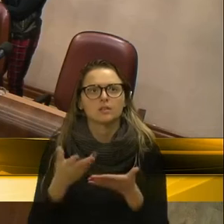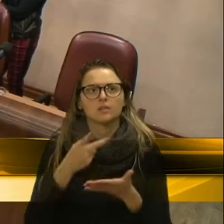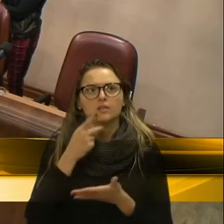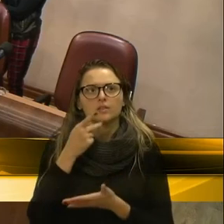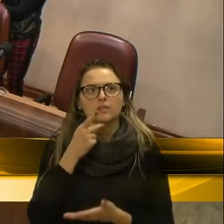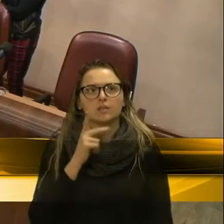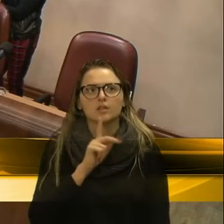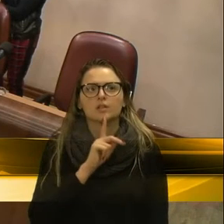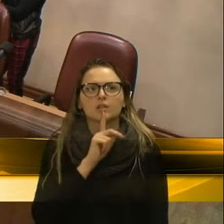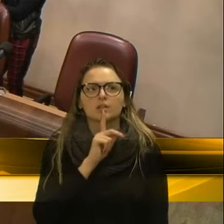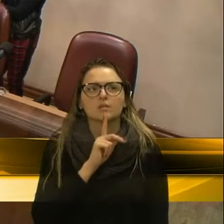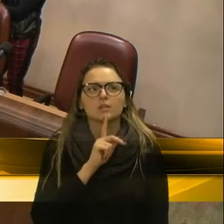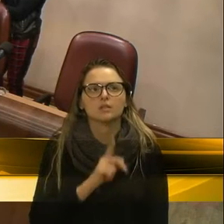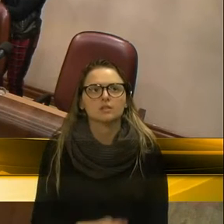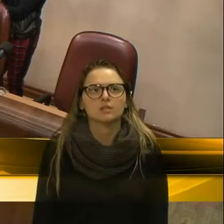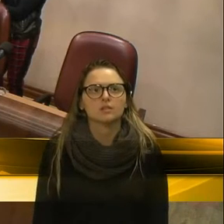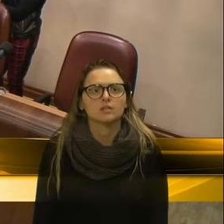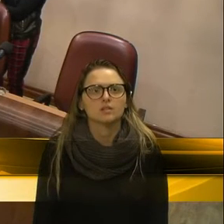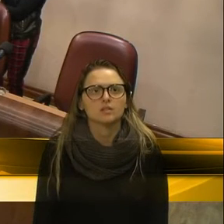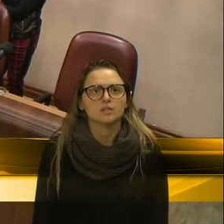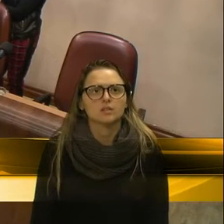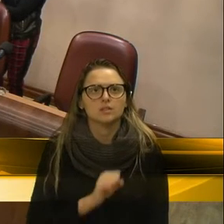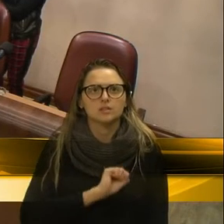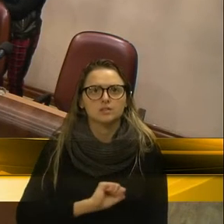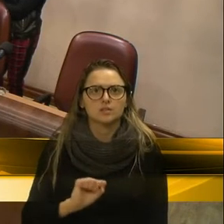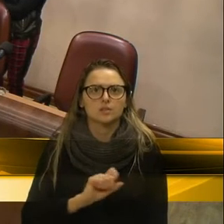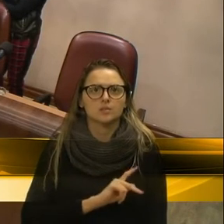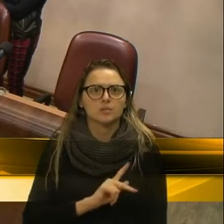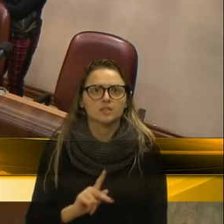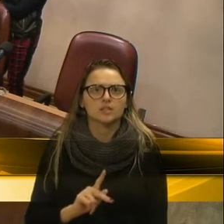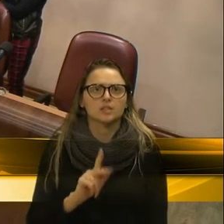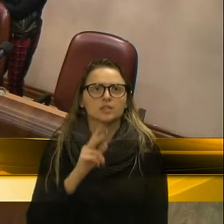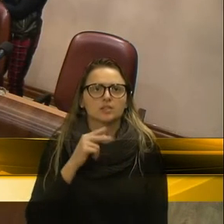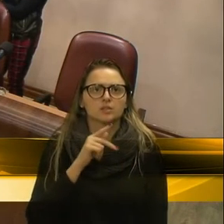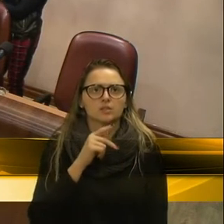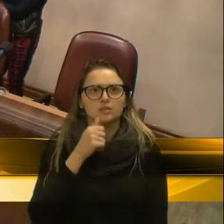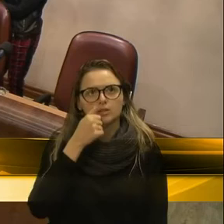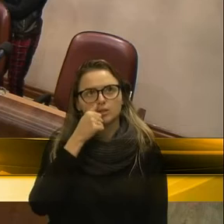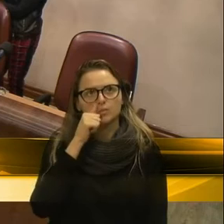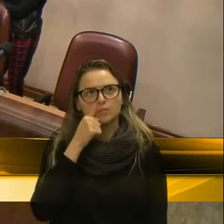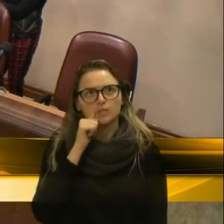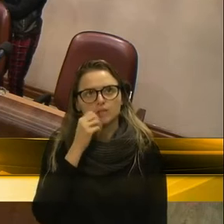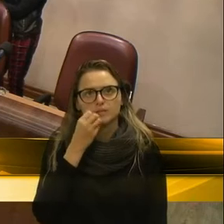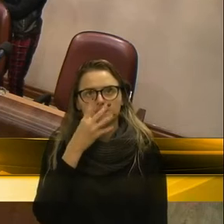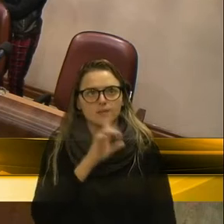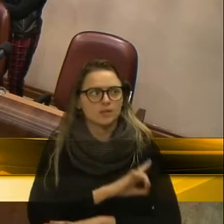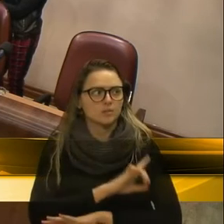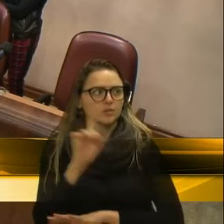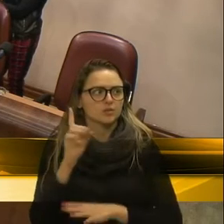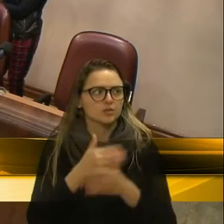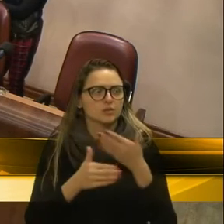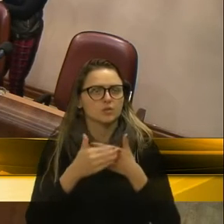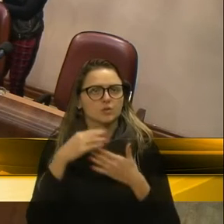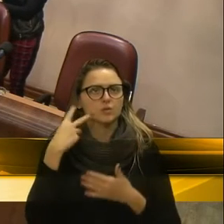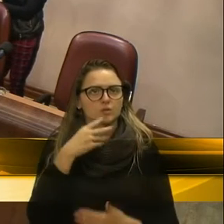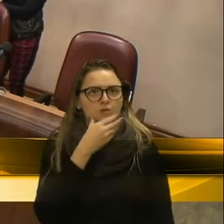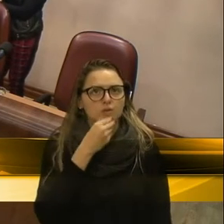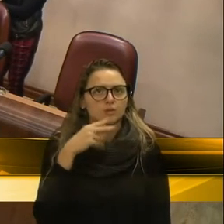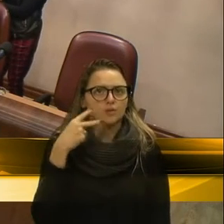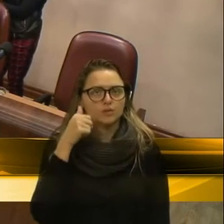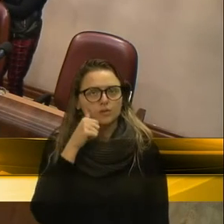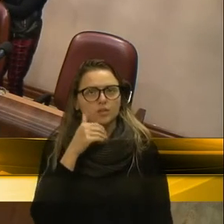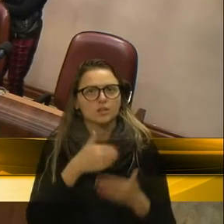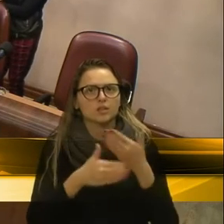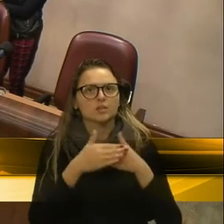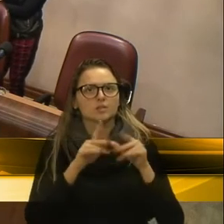Vereador Alberto Menegucci. Senhora Presidente, vereadora Paula Iores. Seja a parte, vereador. Bom dia, bom dia, vereadores, vereadoras e aqueles que nos